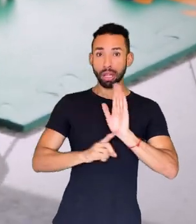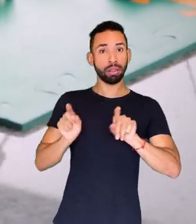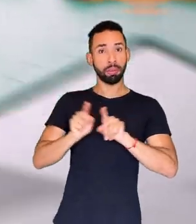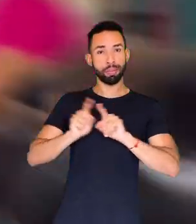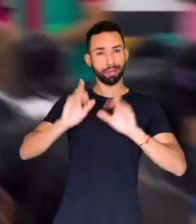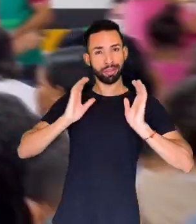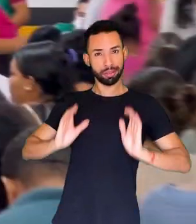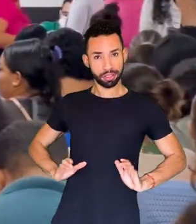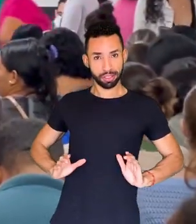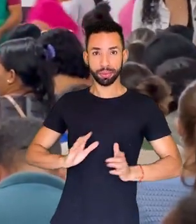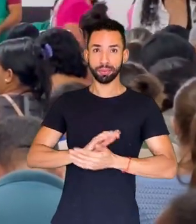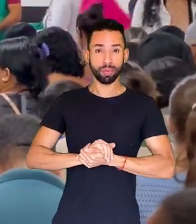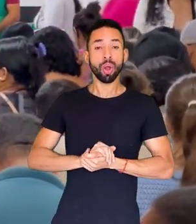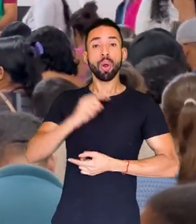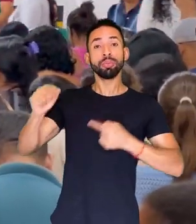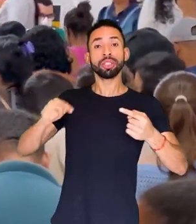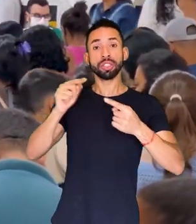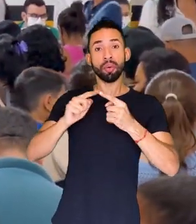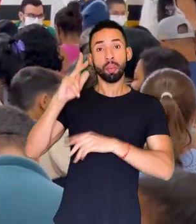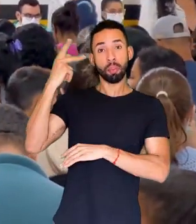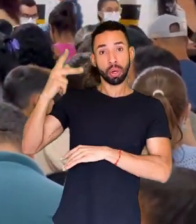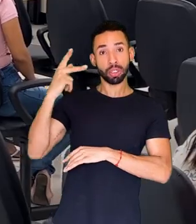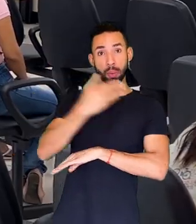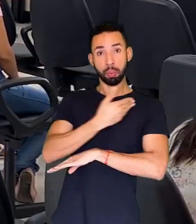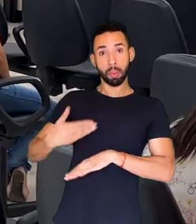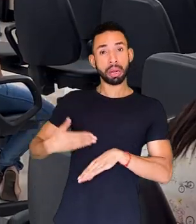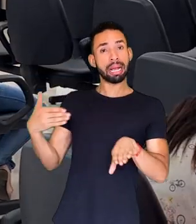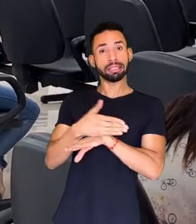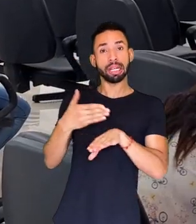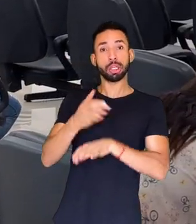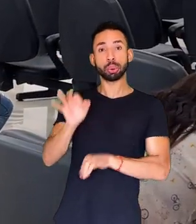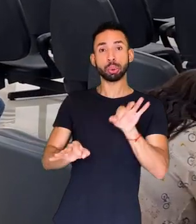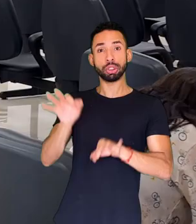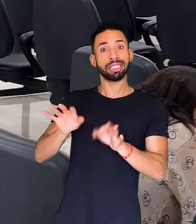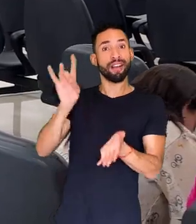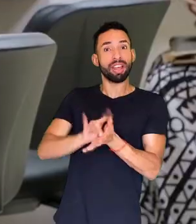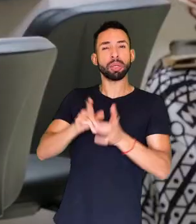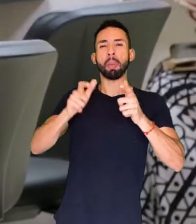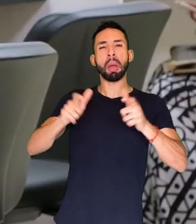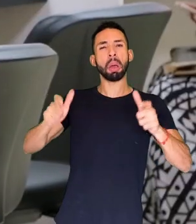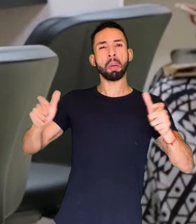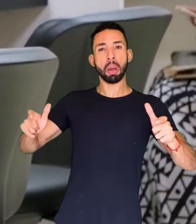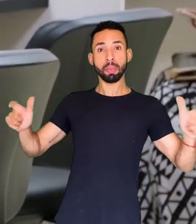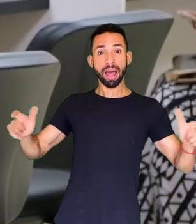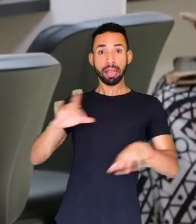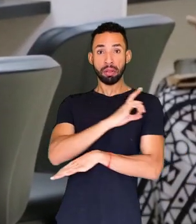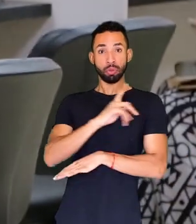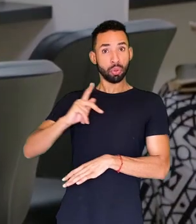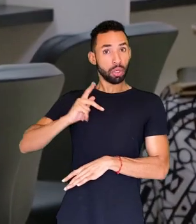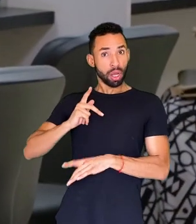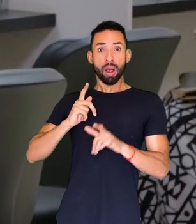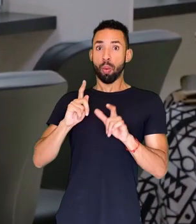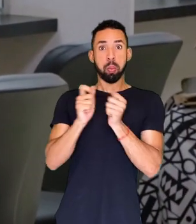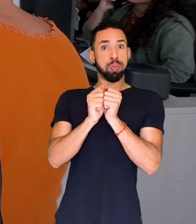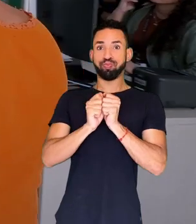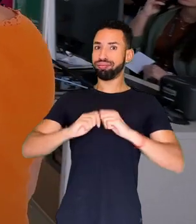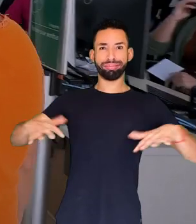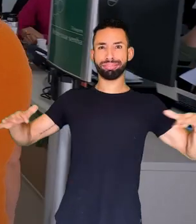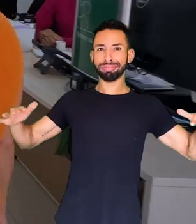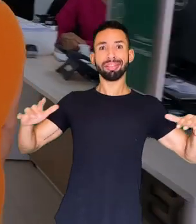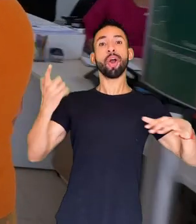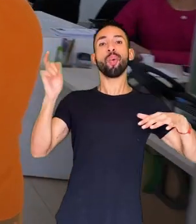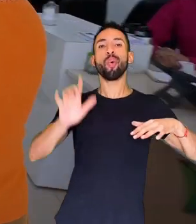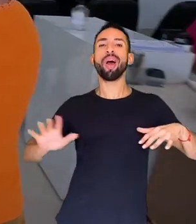cidadania. Com o objetivo de ampliar a política pública de acesso à justiça de forma permanente, a DPE cresce de modo